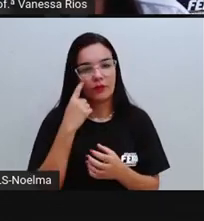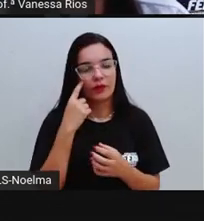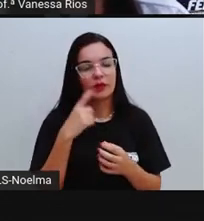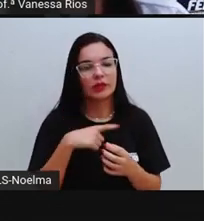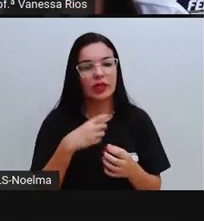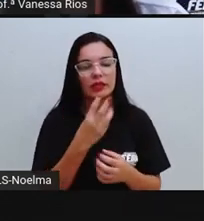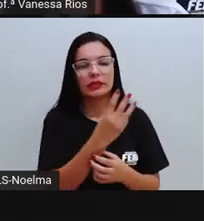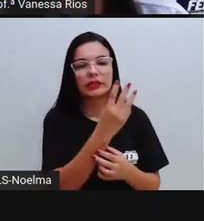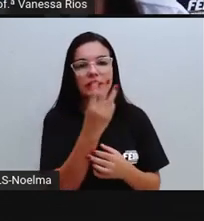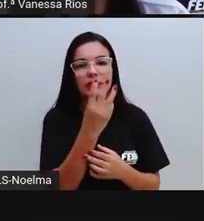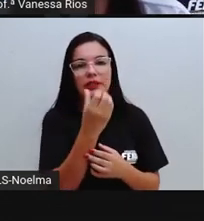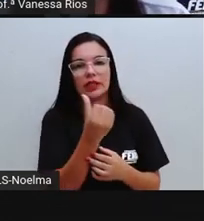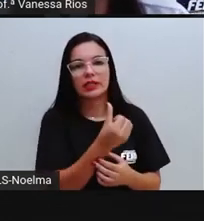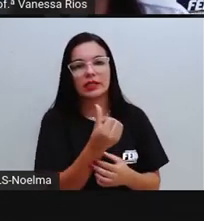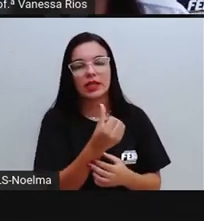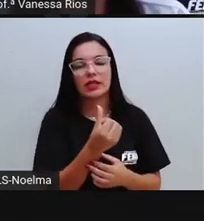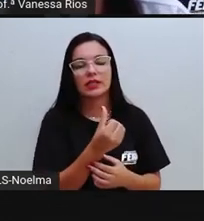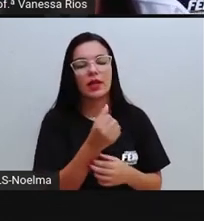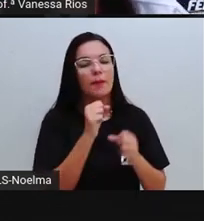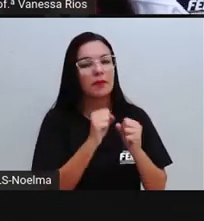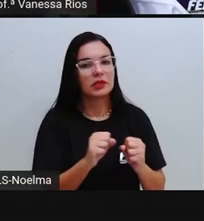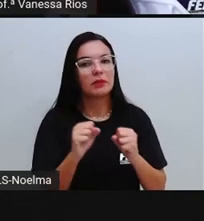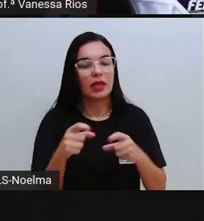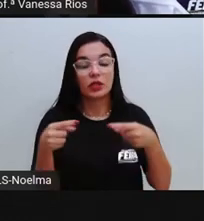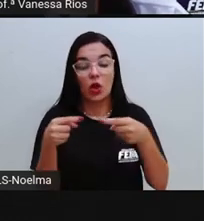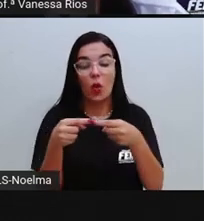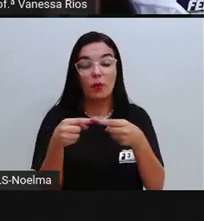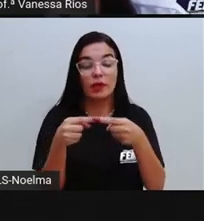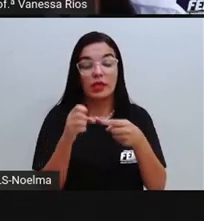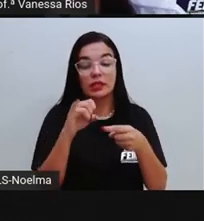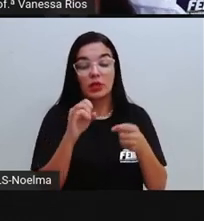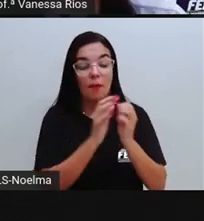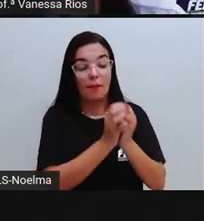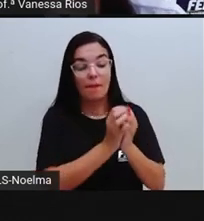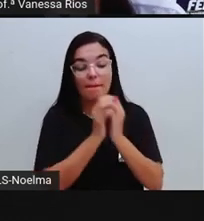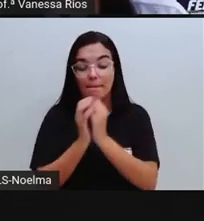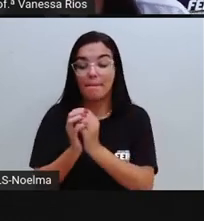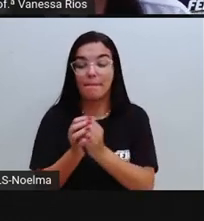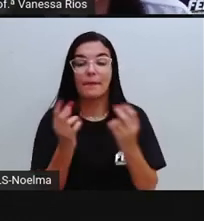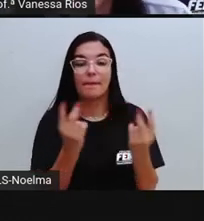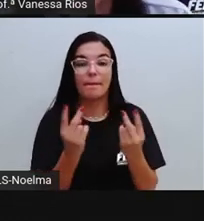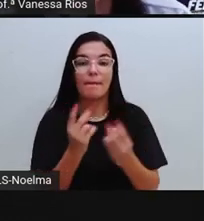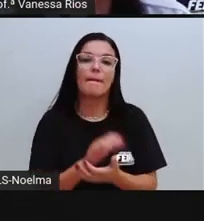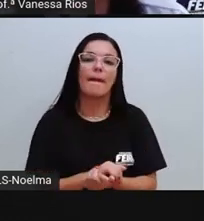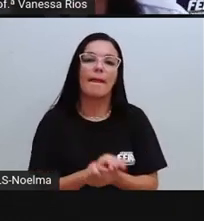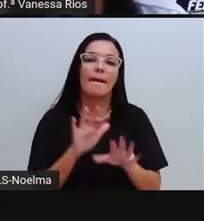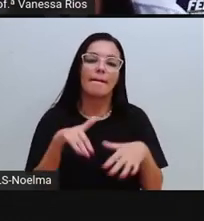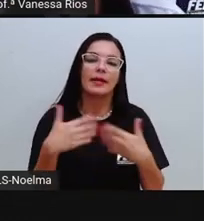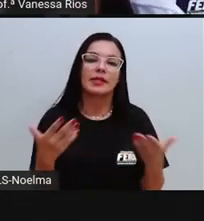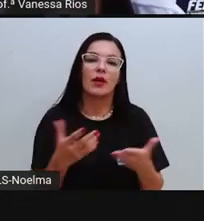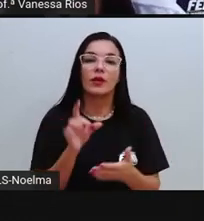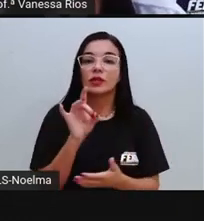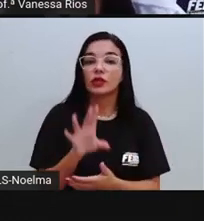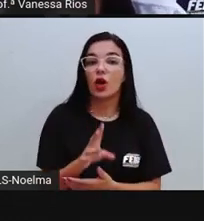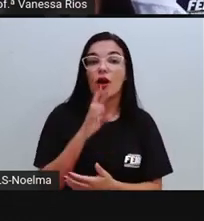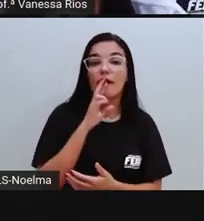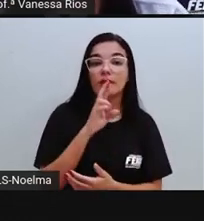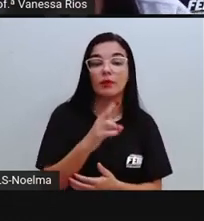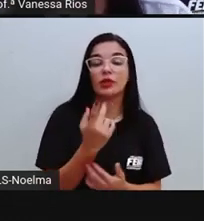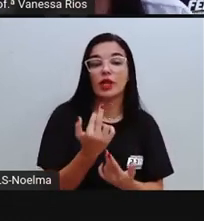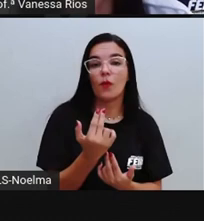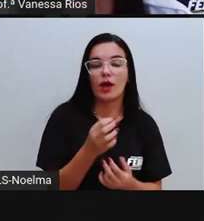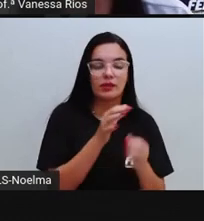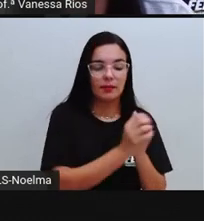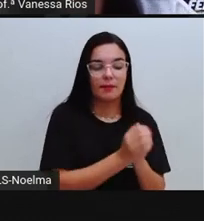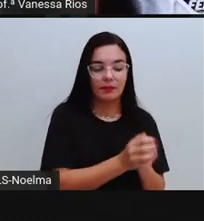possibilidades de combinação ao jogar os dois dados de uma vez só. Mas a gente quer identificar quando os resultados são